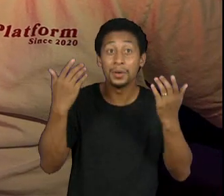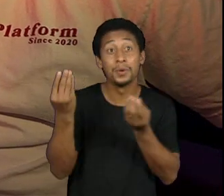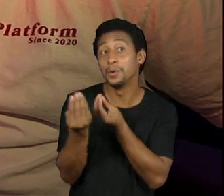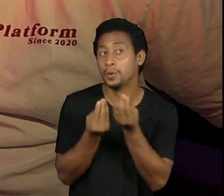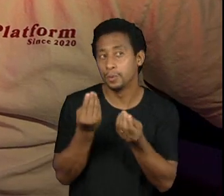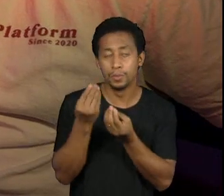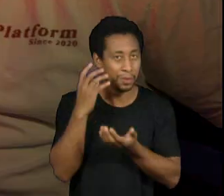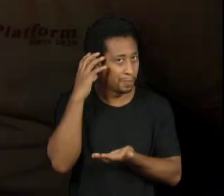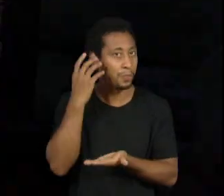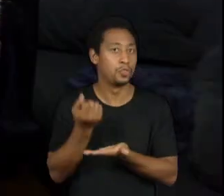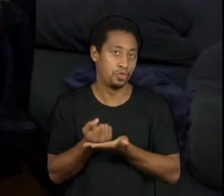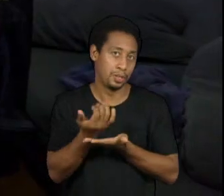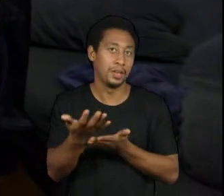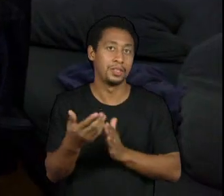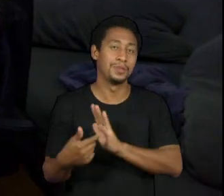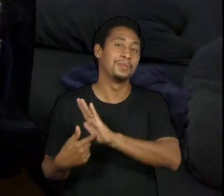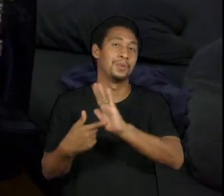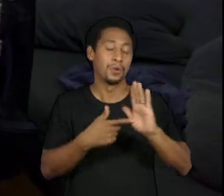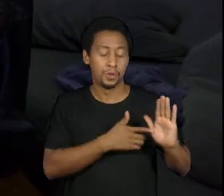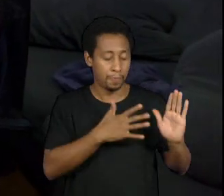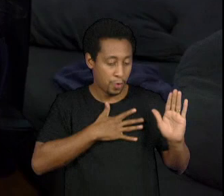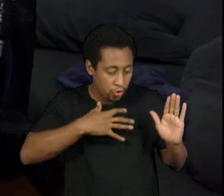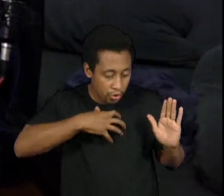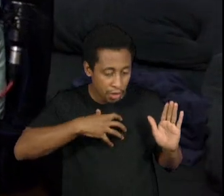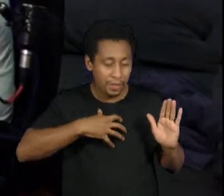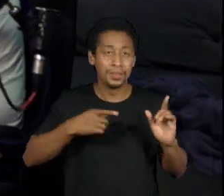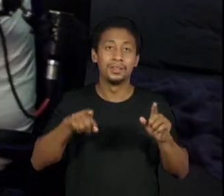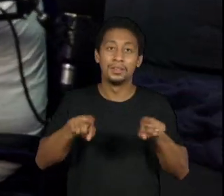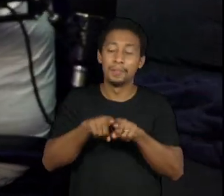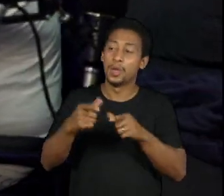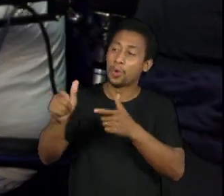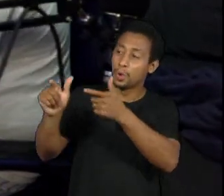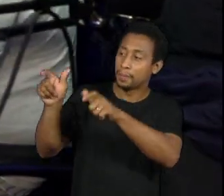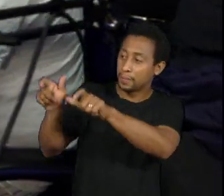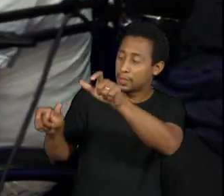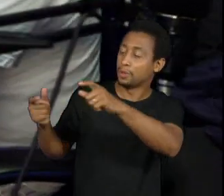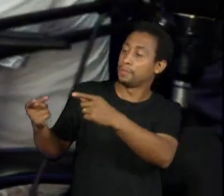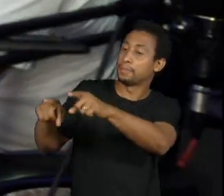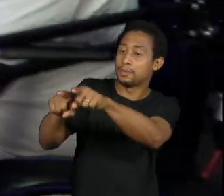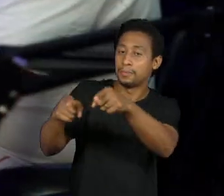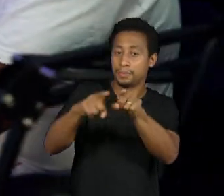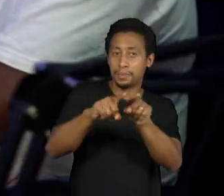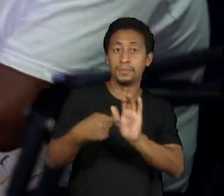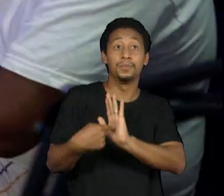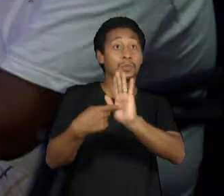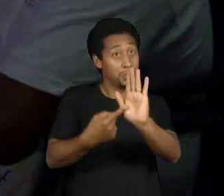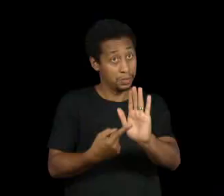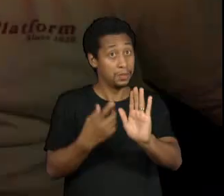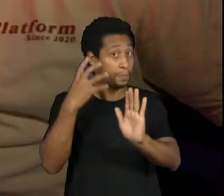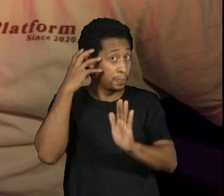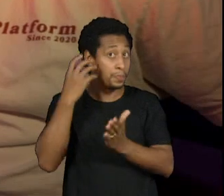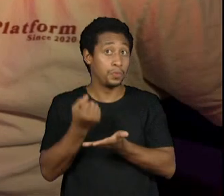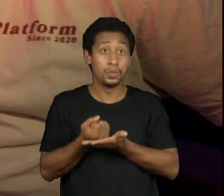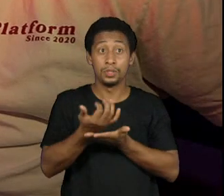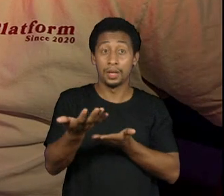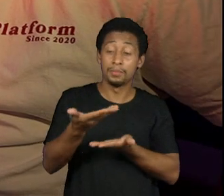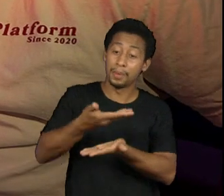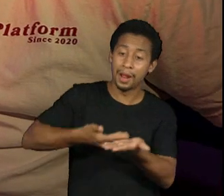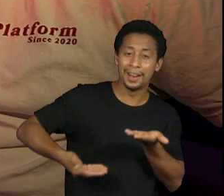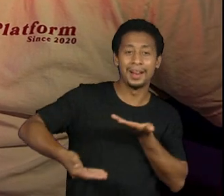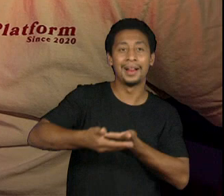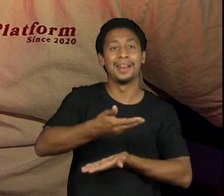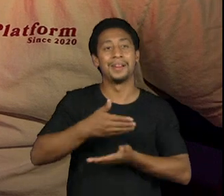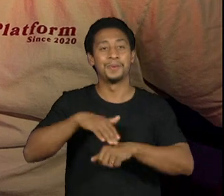muito grande, não só minha, mas também dos meus pares, né, que a gente tem dentro do podcast, de poder trocar essas